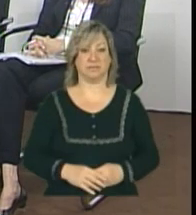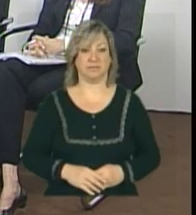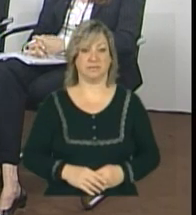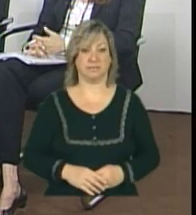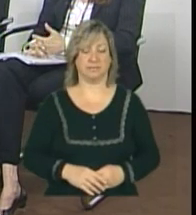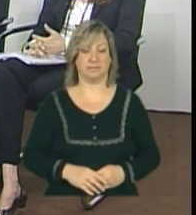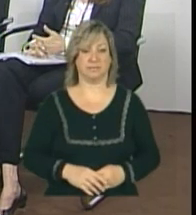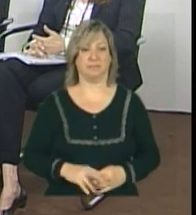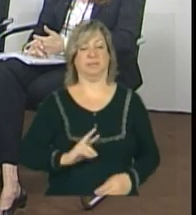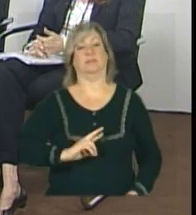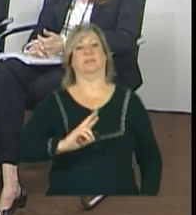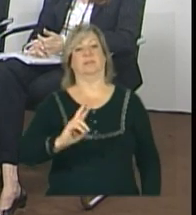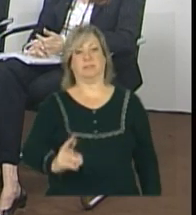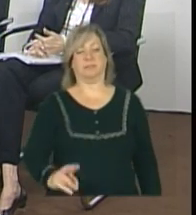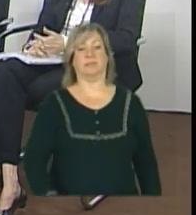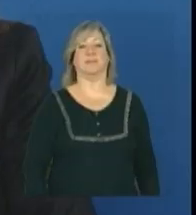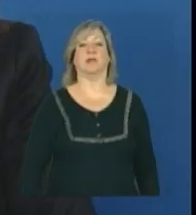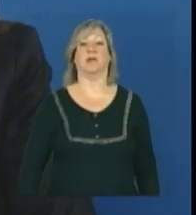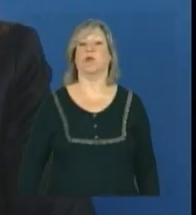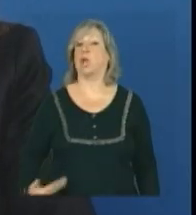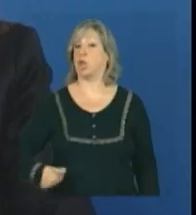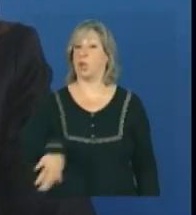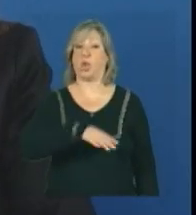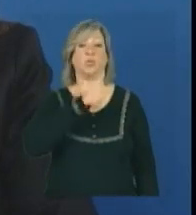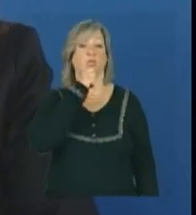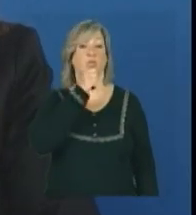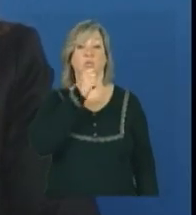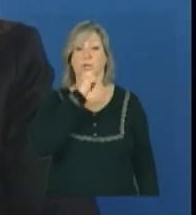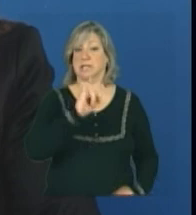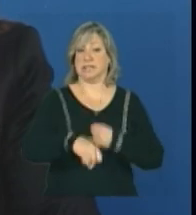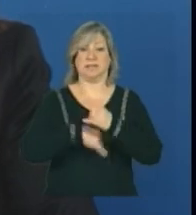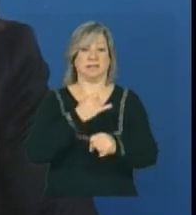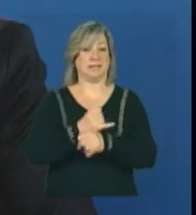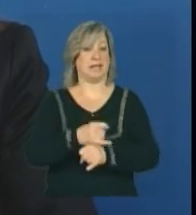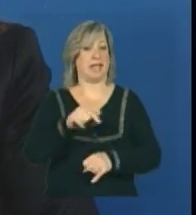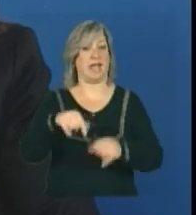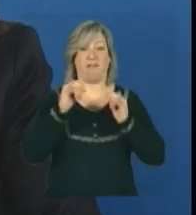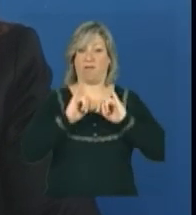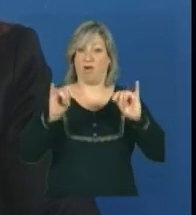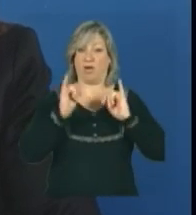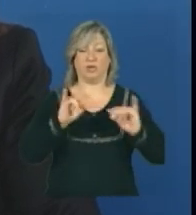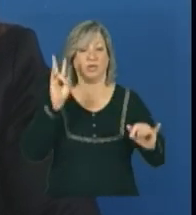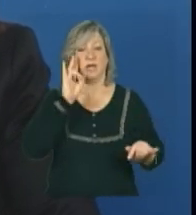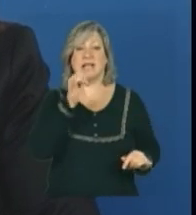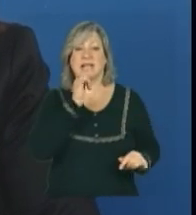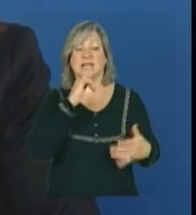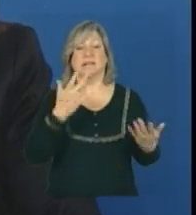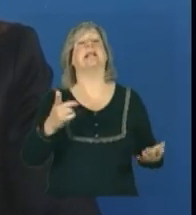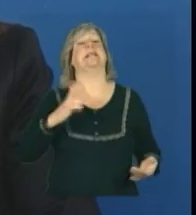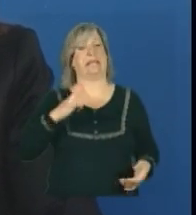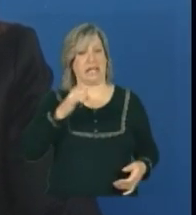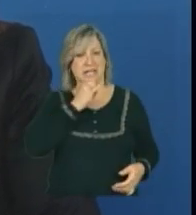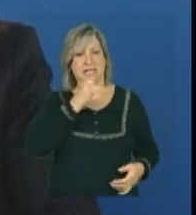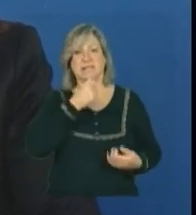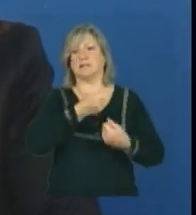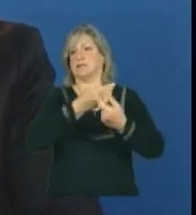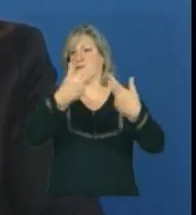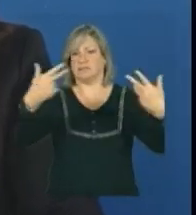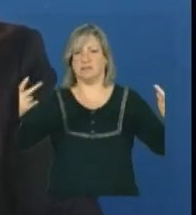exemplos. Enfim, nós não temos no site essas informações sobre exemplos. Exemplos existem. Tem